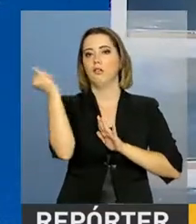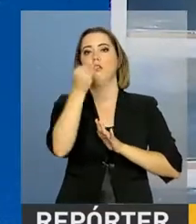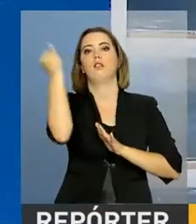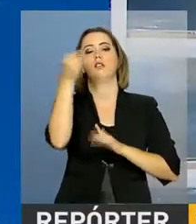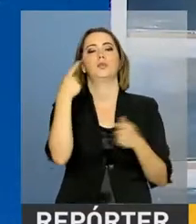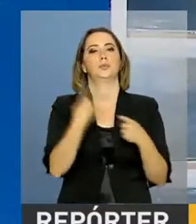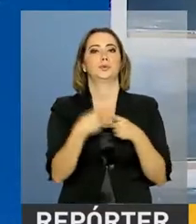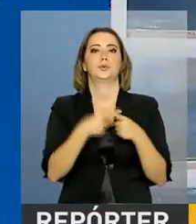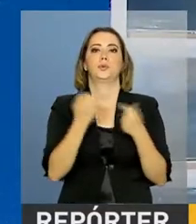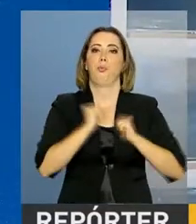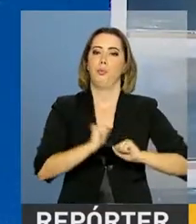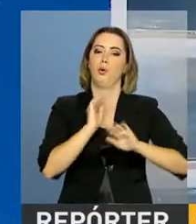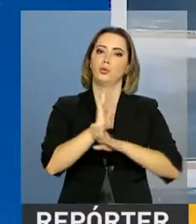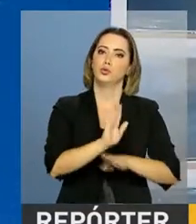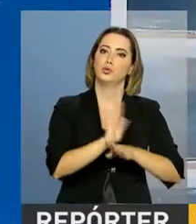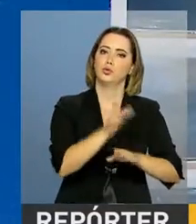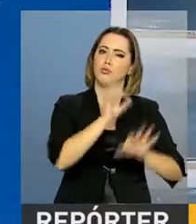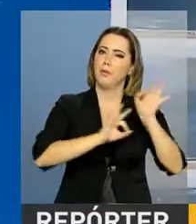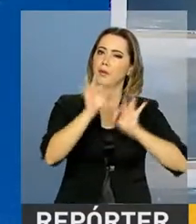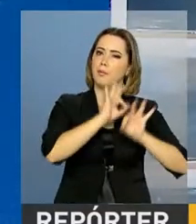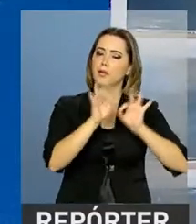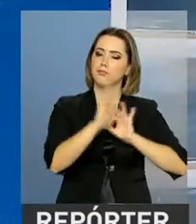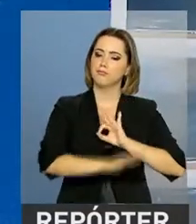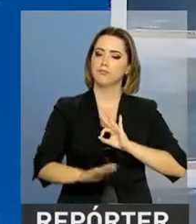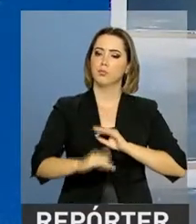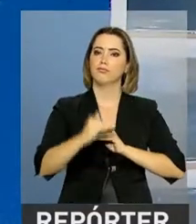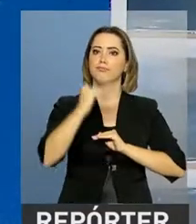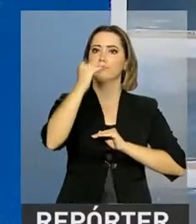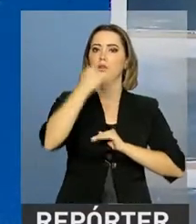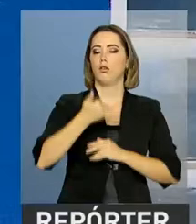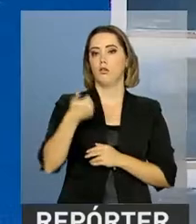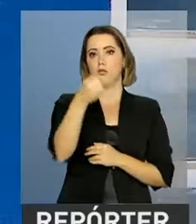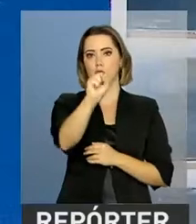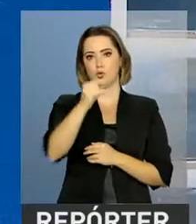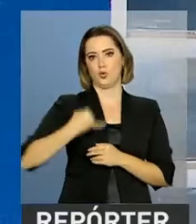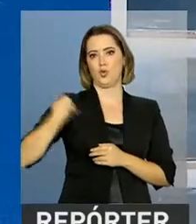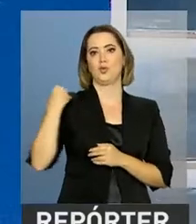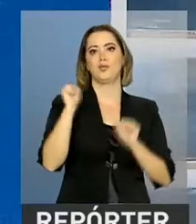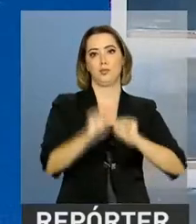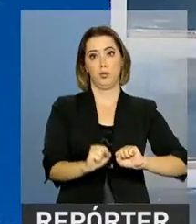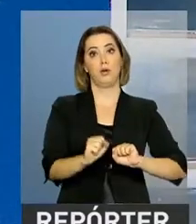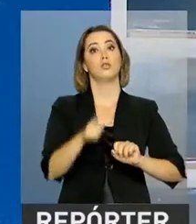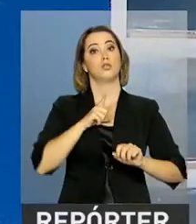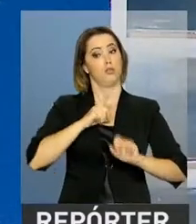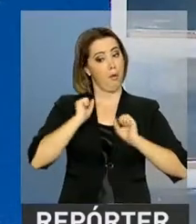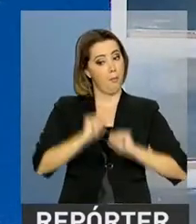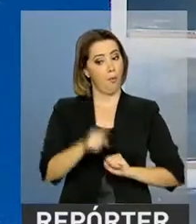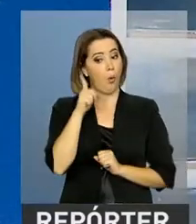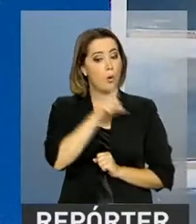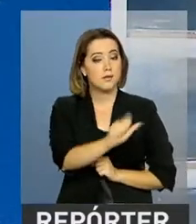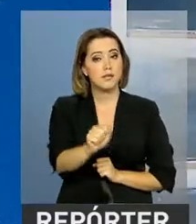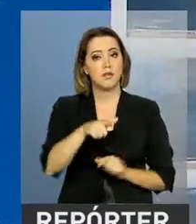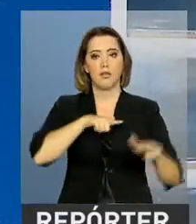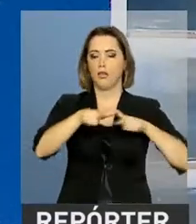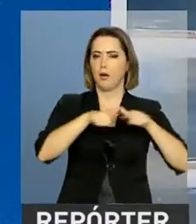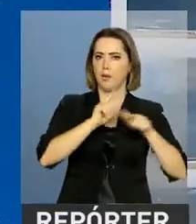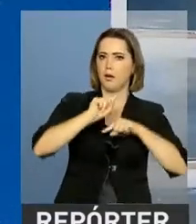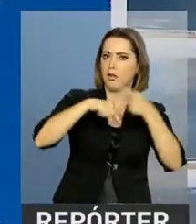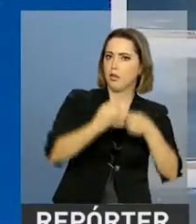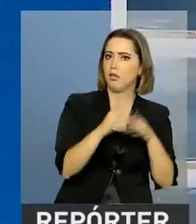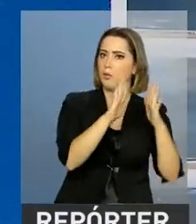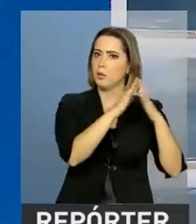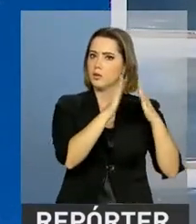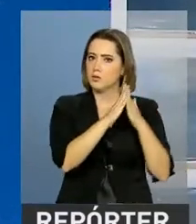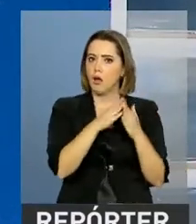você pode ajudar a preparar a criança para quando ela completar os 18 anos, ela possa ter a condição de arrumar um emprego, poder arrumar uma